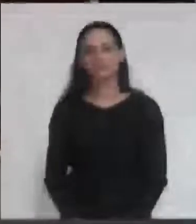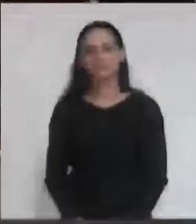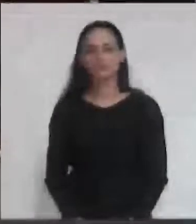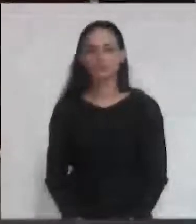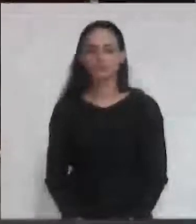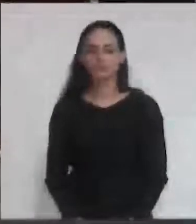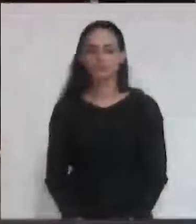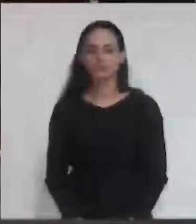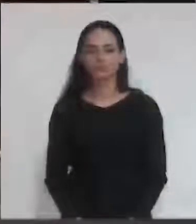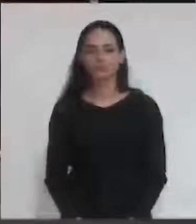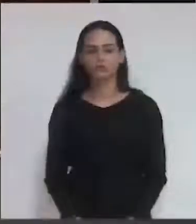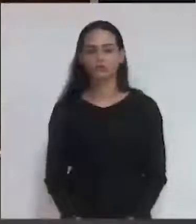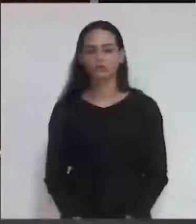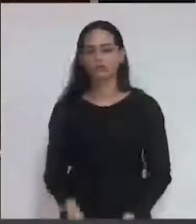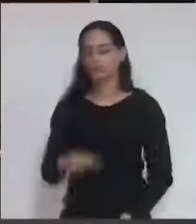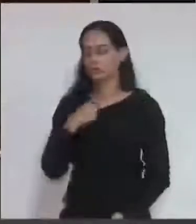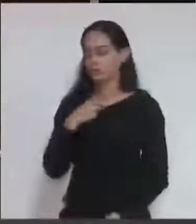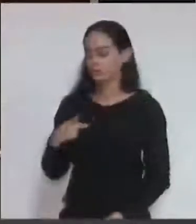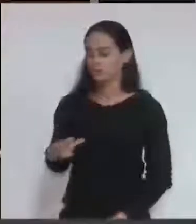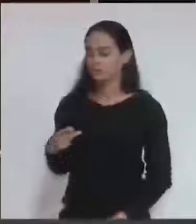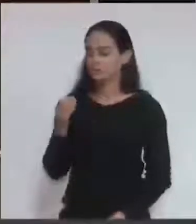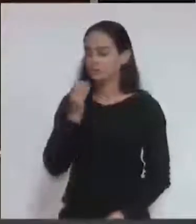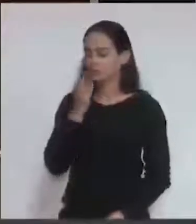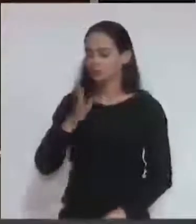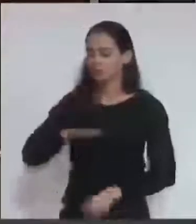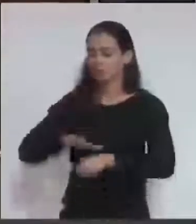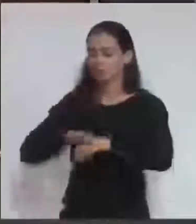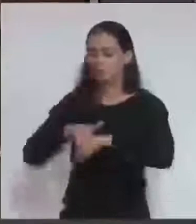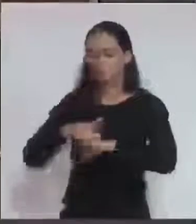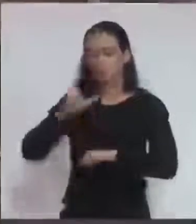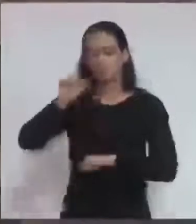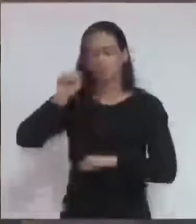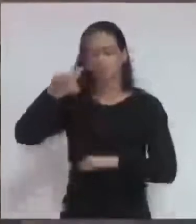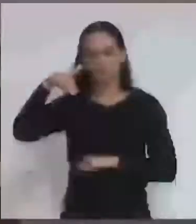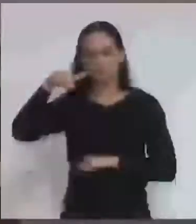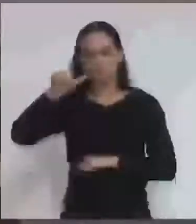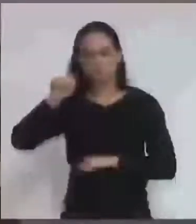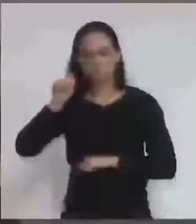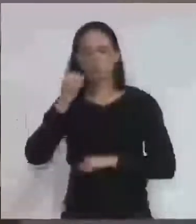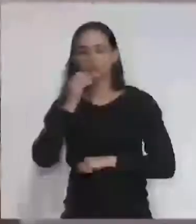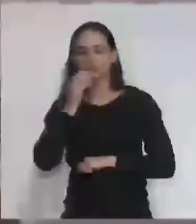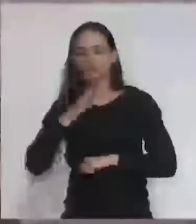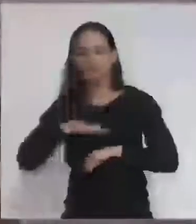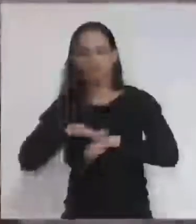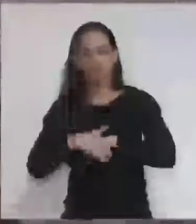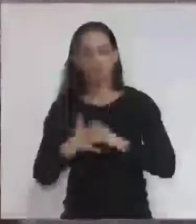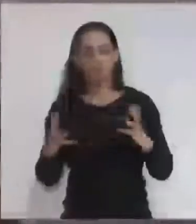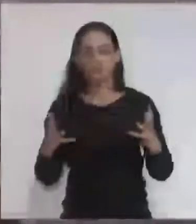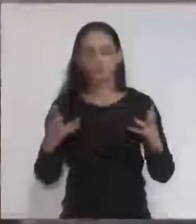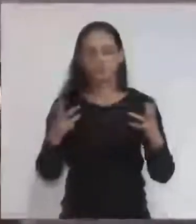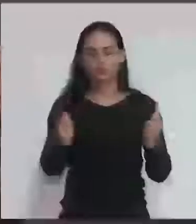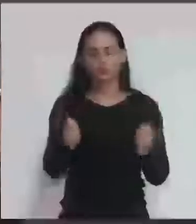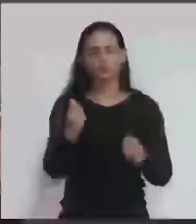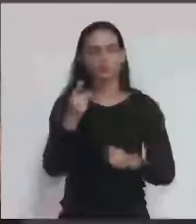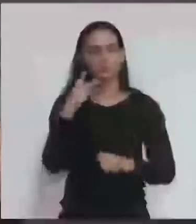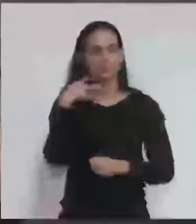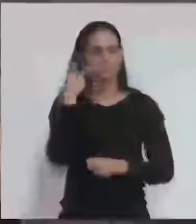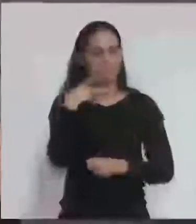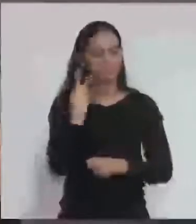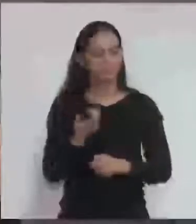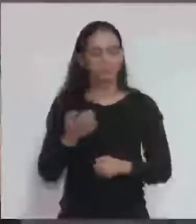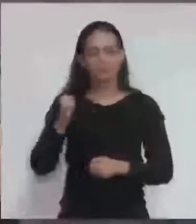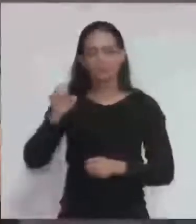Boa noite, Sr. Presidente. Boa noite, Ana. Demais vereadores, Edson,